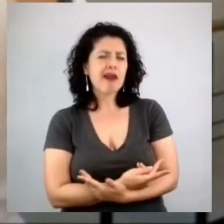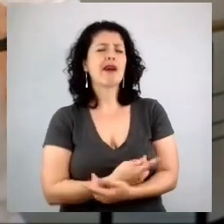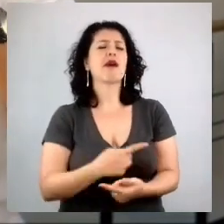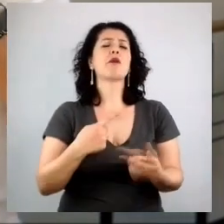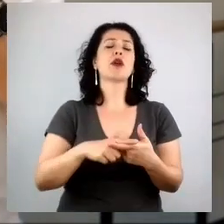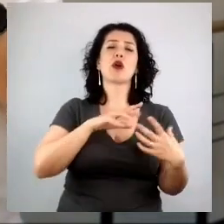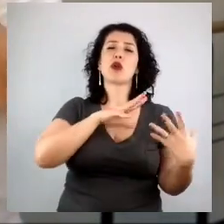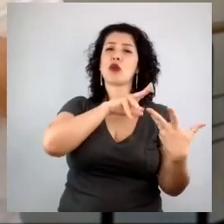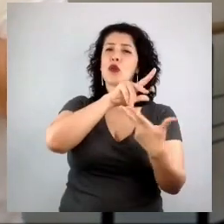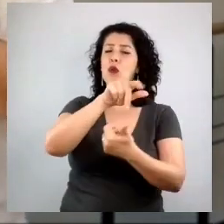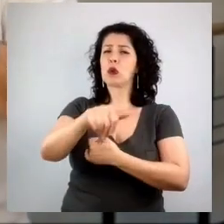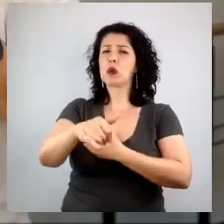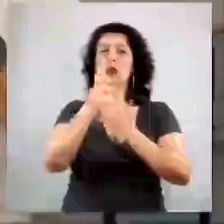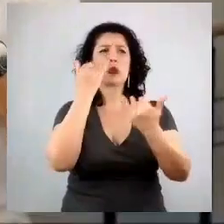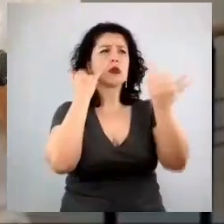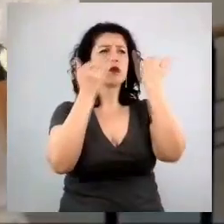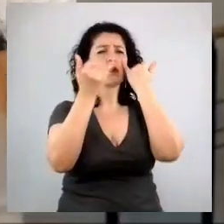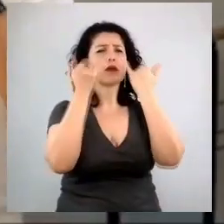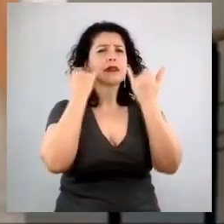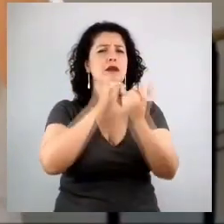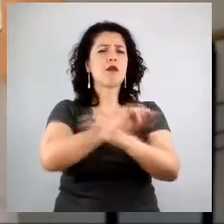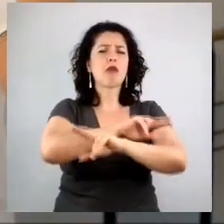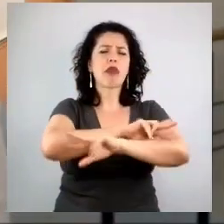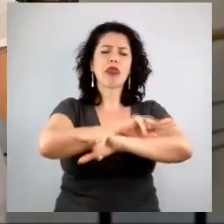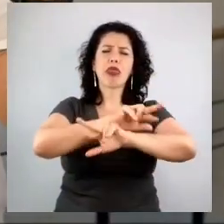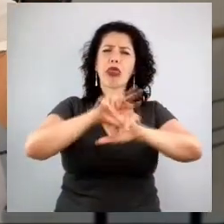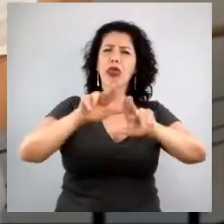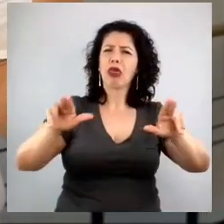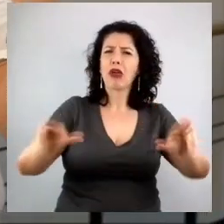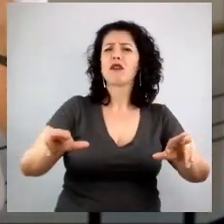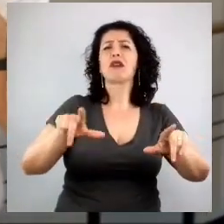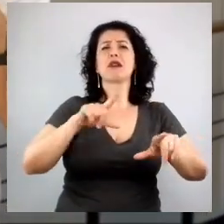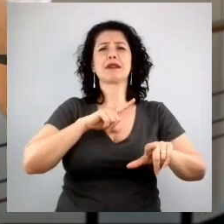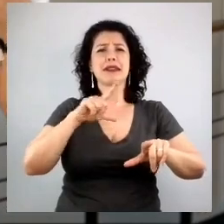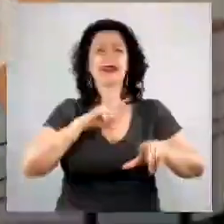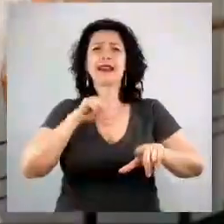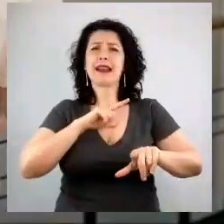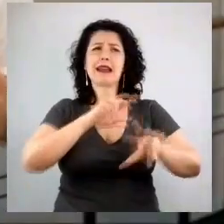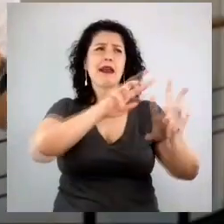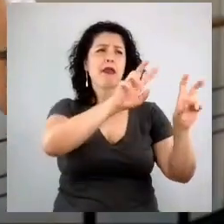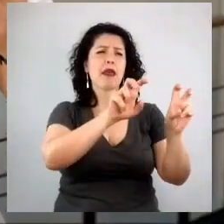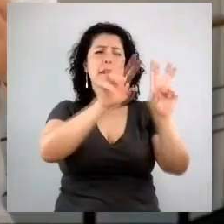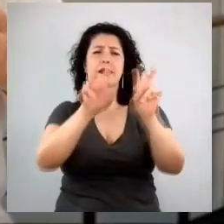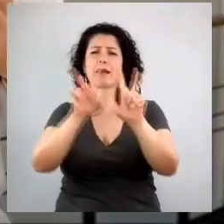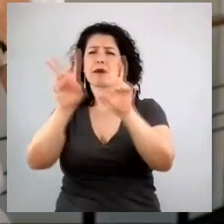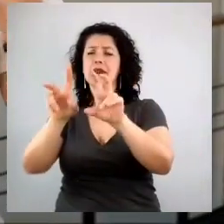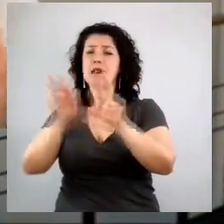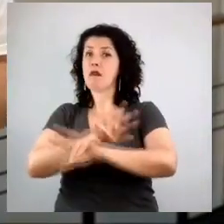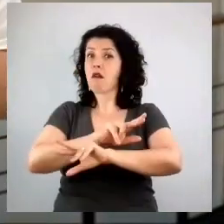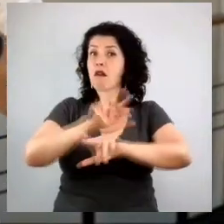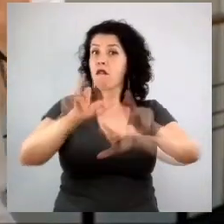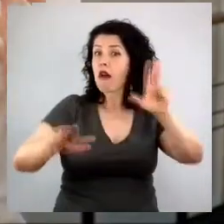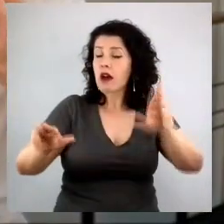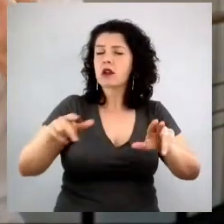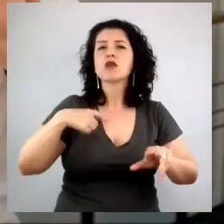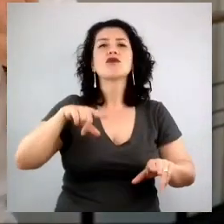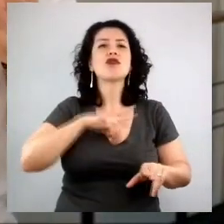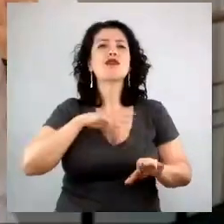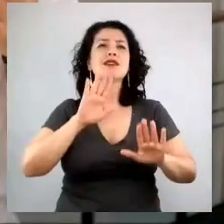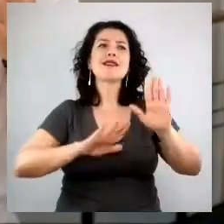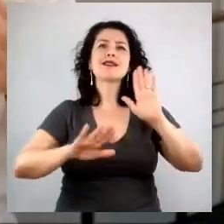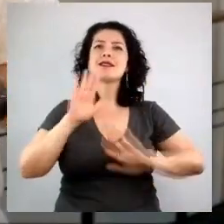assuntos, nesse contexto de pluralidade extrema, é a gente acabar se deixando levar